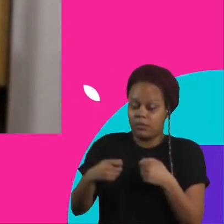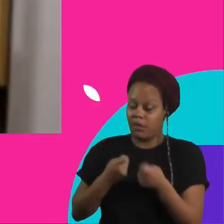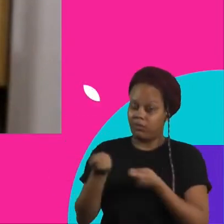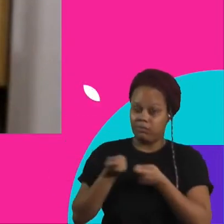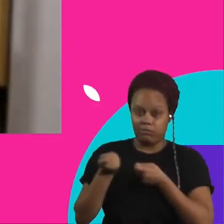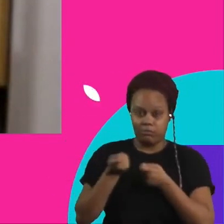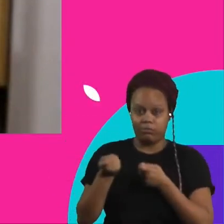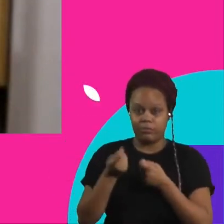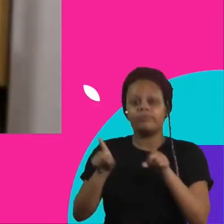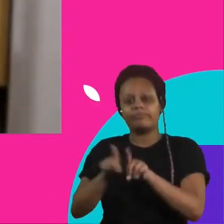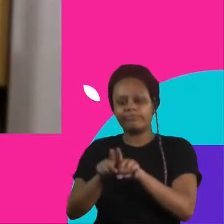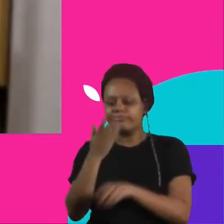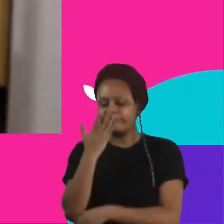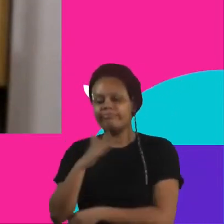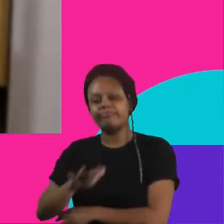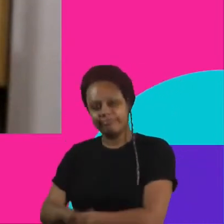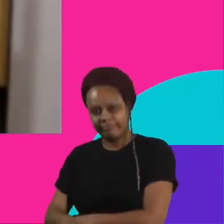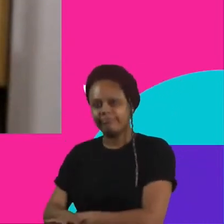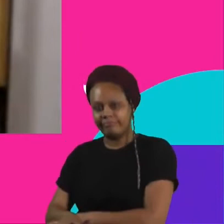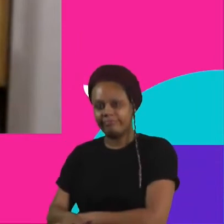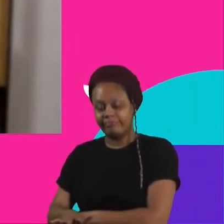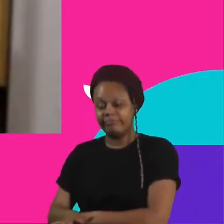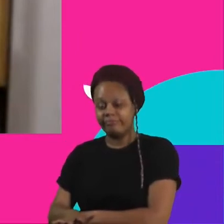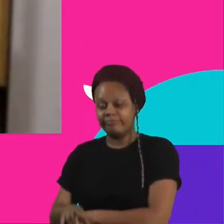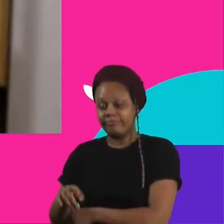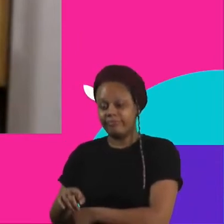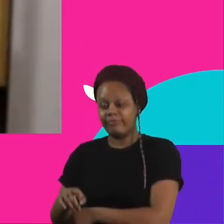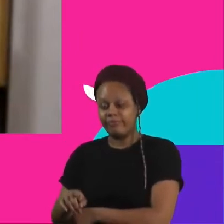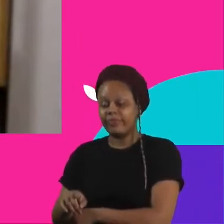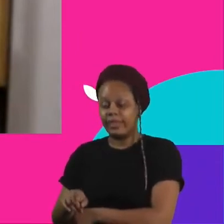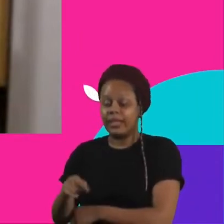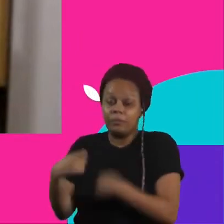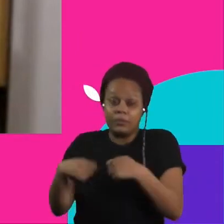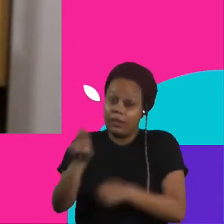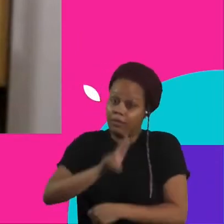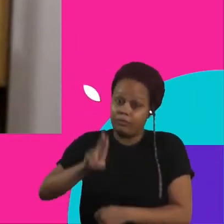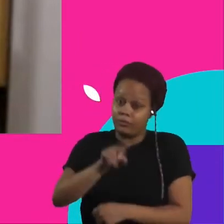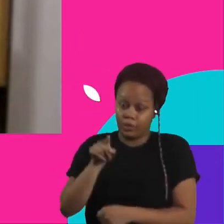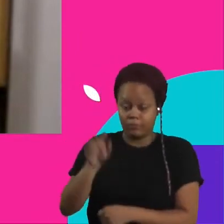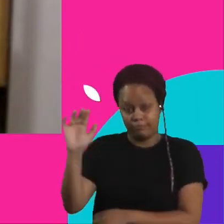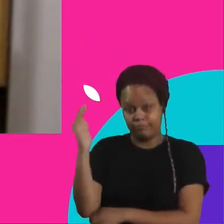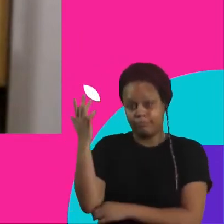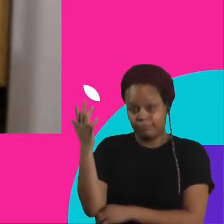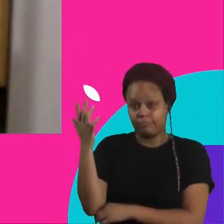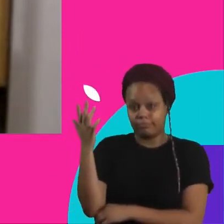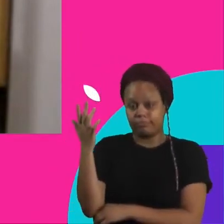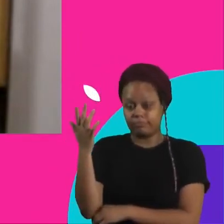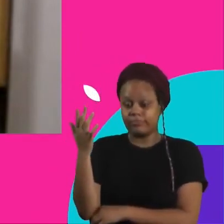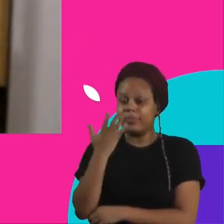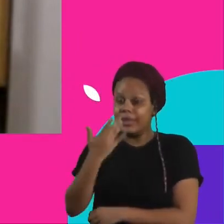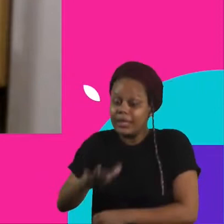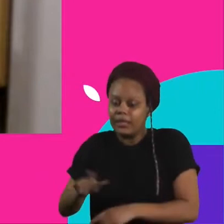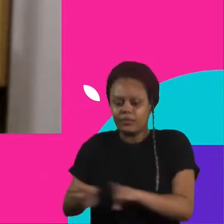E também as crianças que iriam usar essa solução. Algumas crianças ajudaram nesse